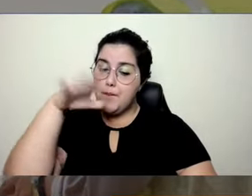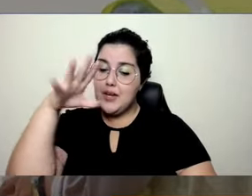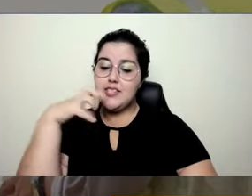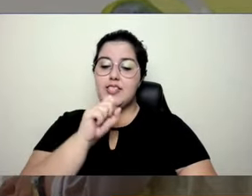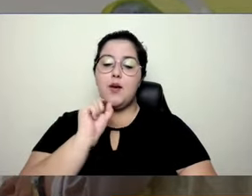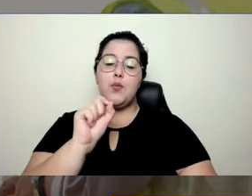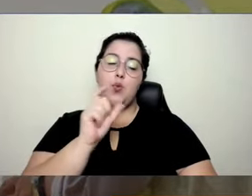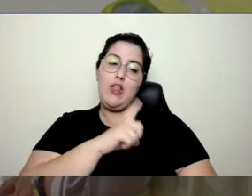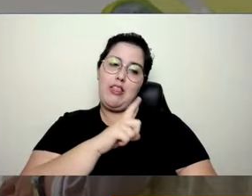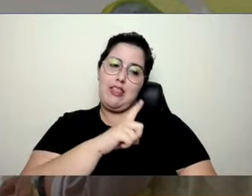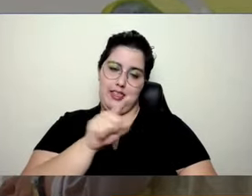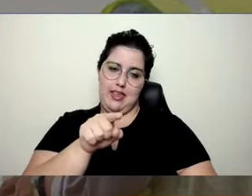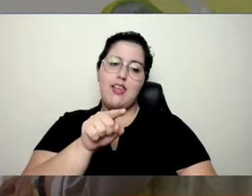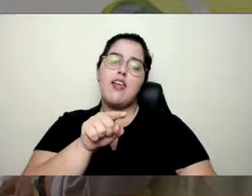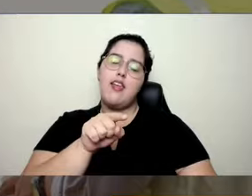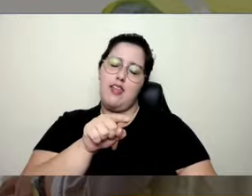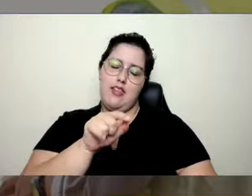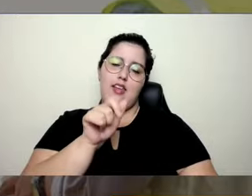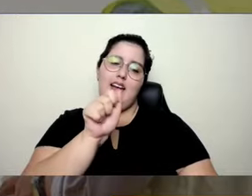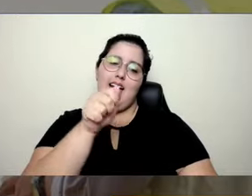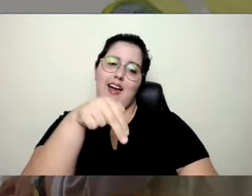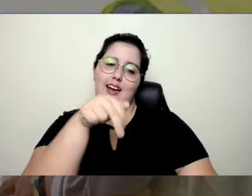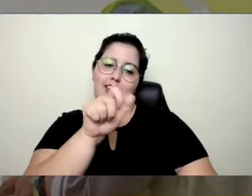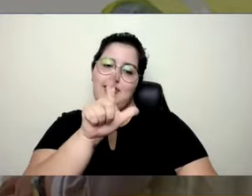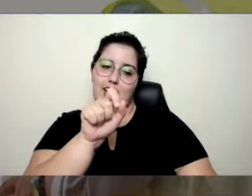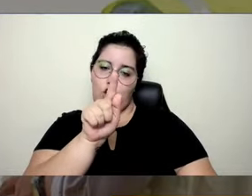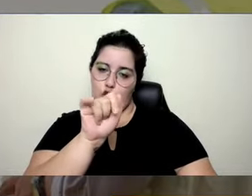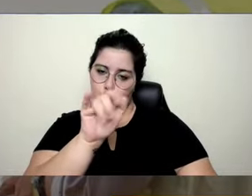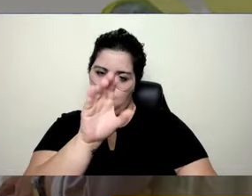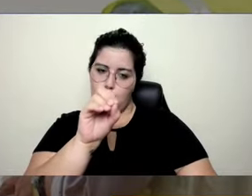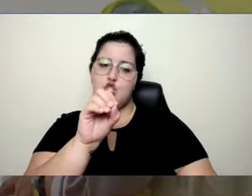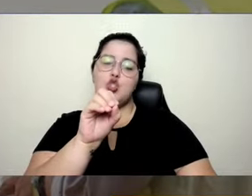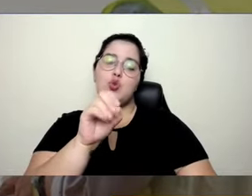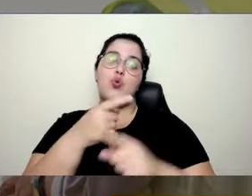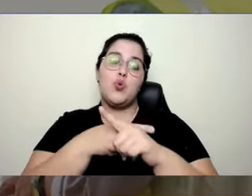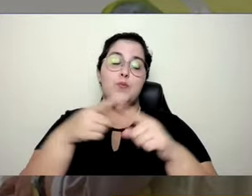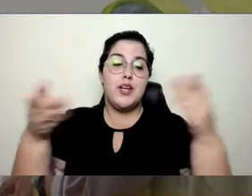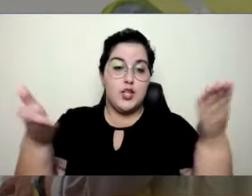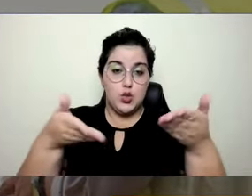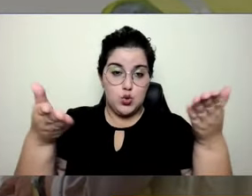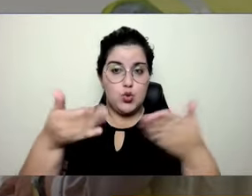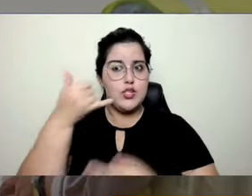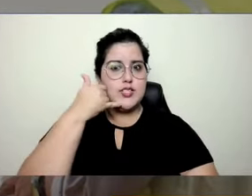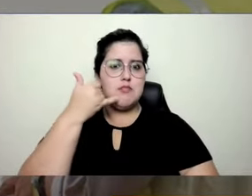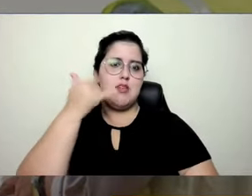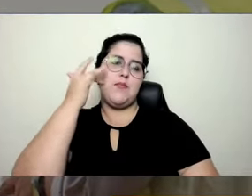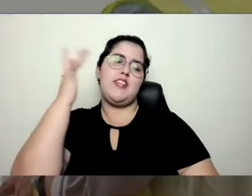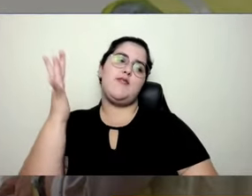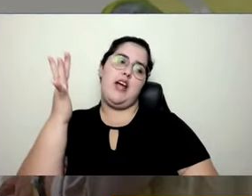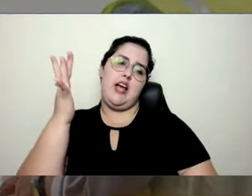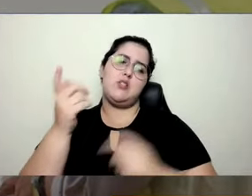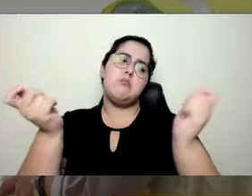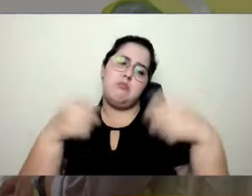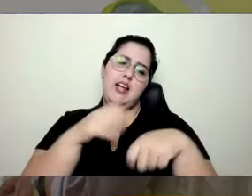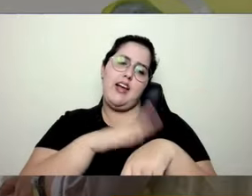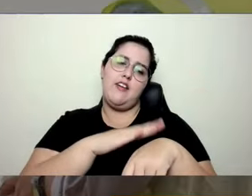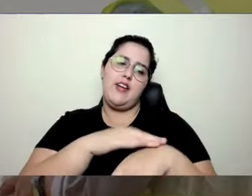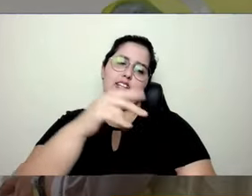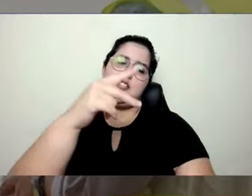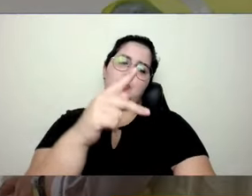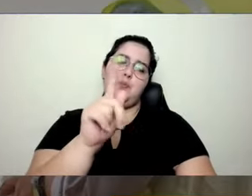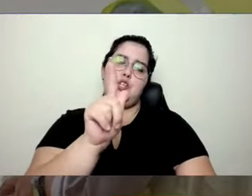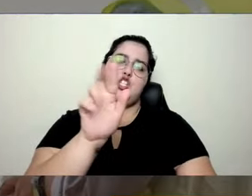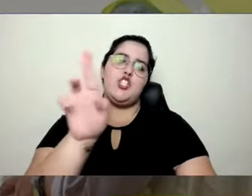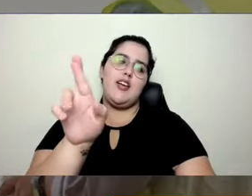o analógico. Hoje não. Hoje, pelo seu celular, você consegue atualizar um PGR. De aqui